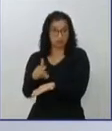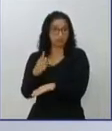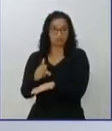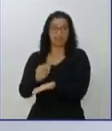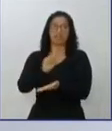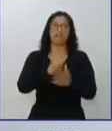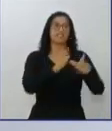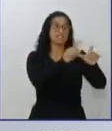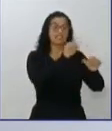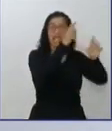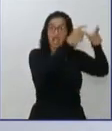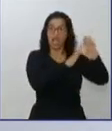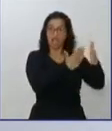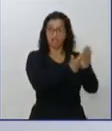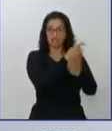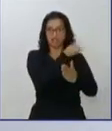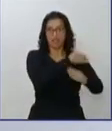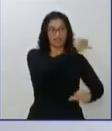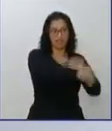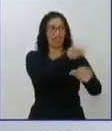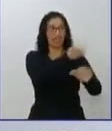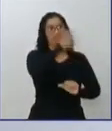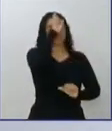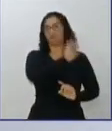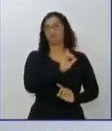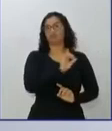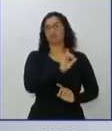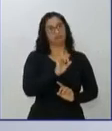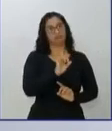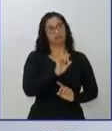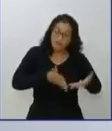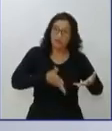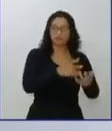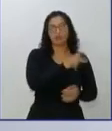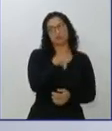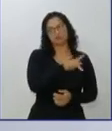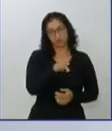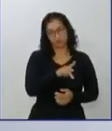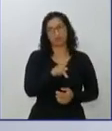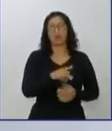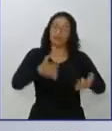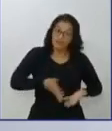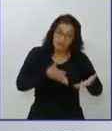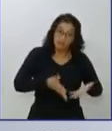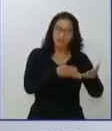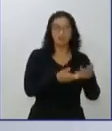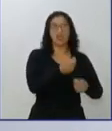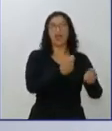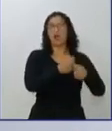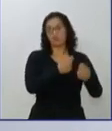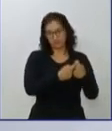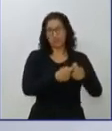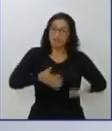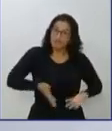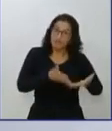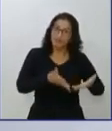tem que ser fortalecida, as escolas em tempo integral, a valorização do professor, do administrativo da educação, tudo isso,